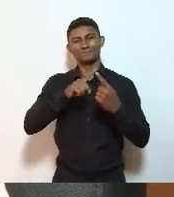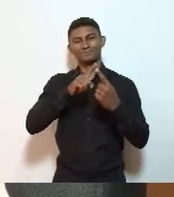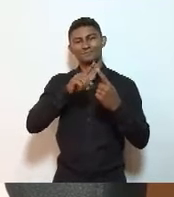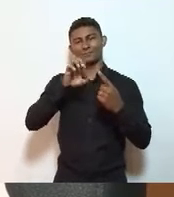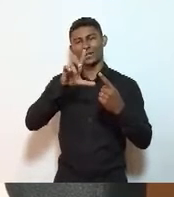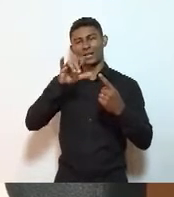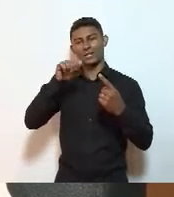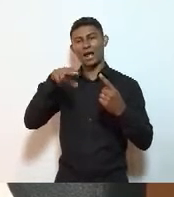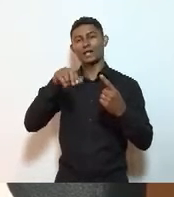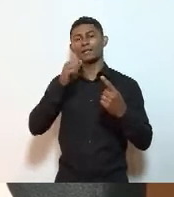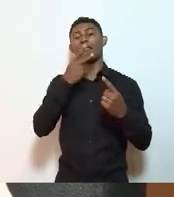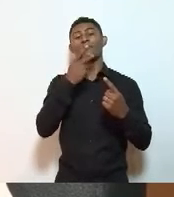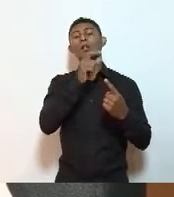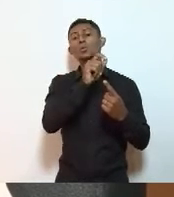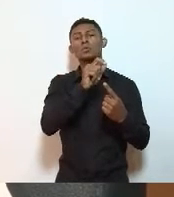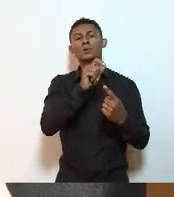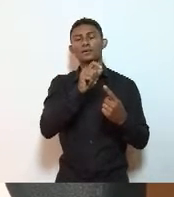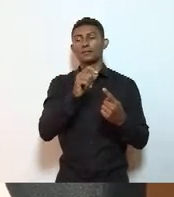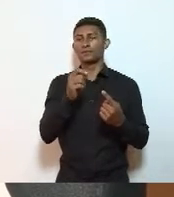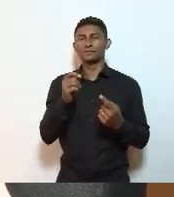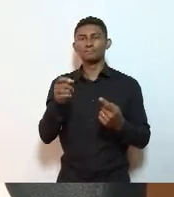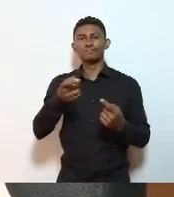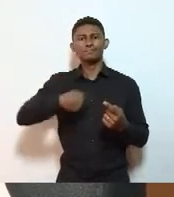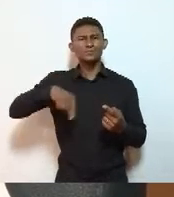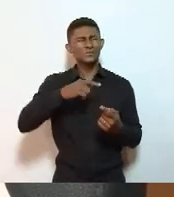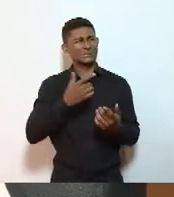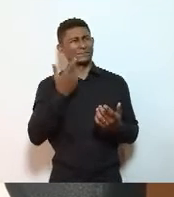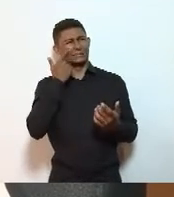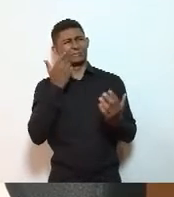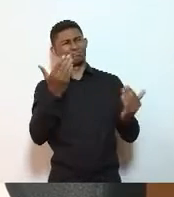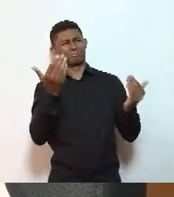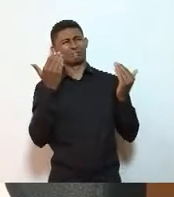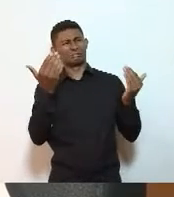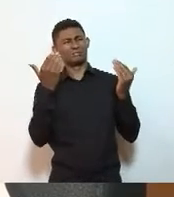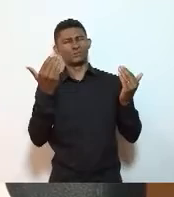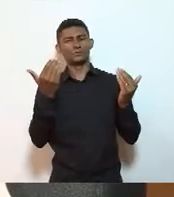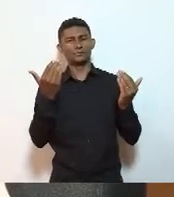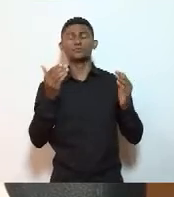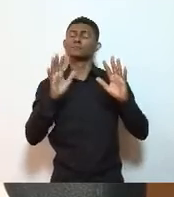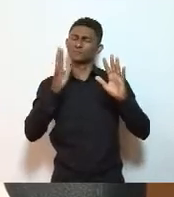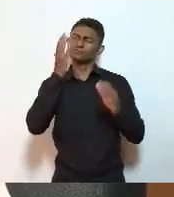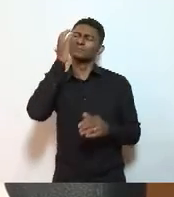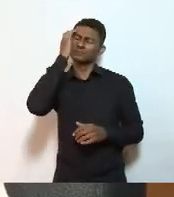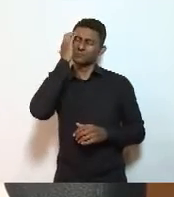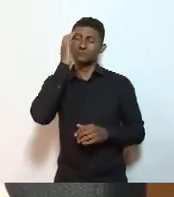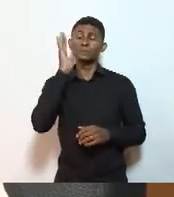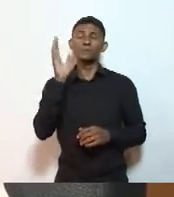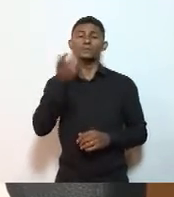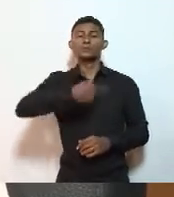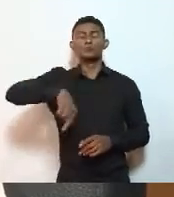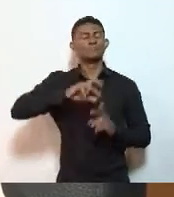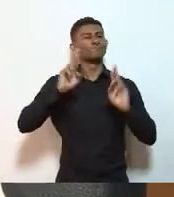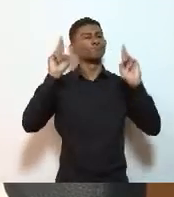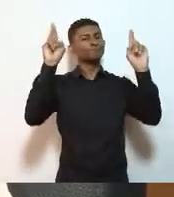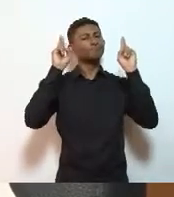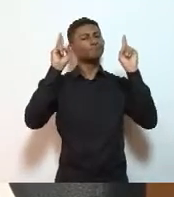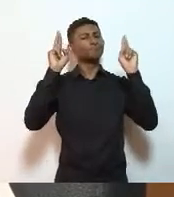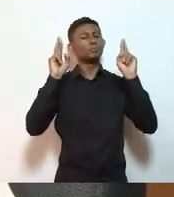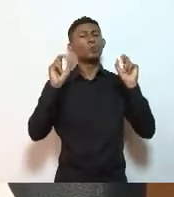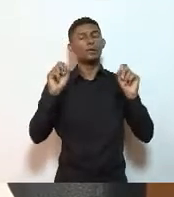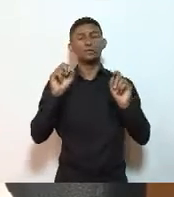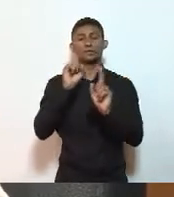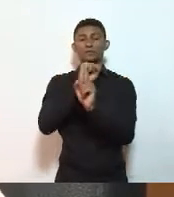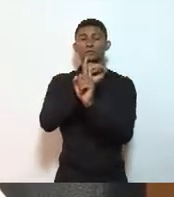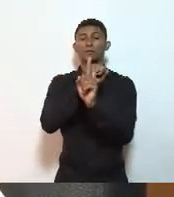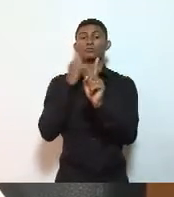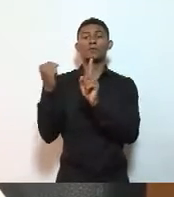fala da descrença, mas eu acho que o que nos dá muita esperança também é ver uma sociedade viva, é